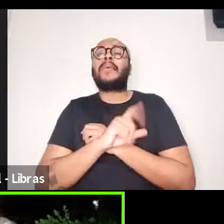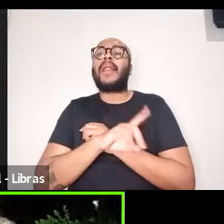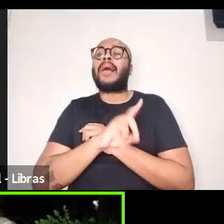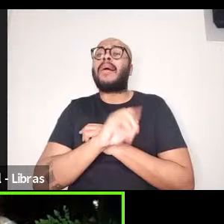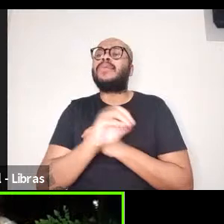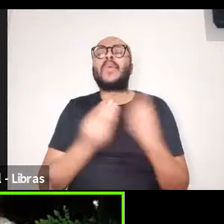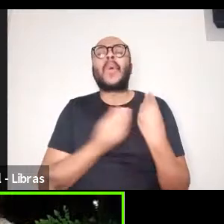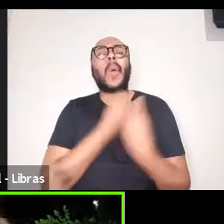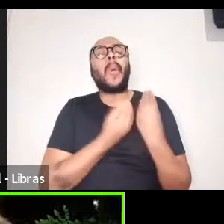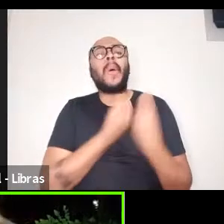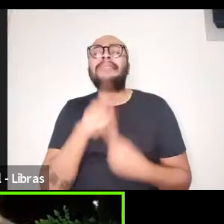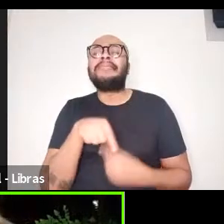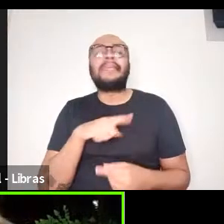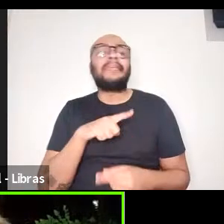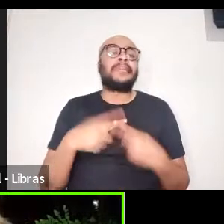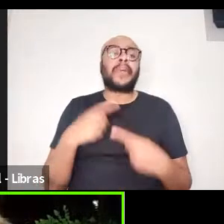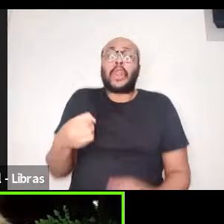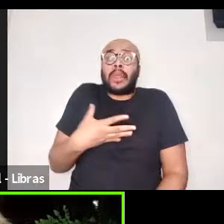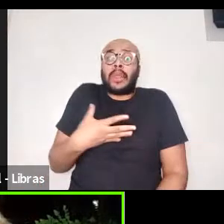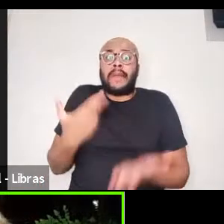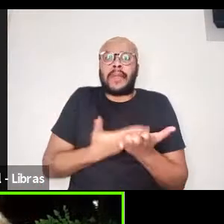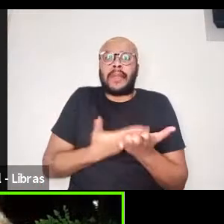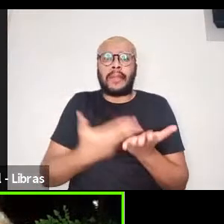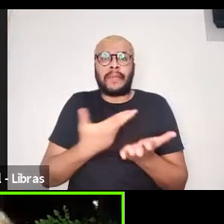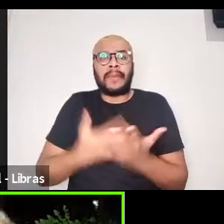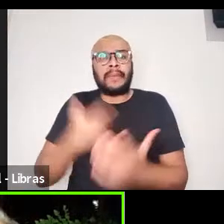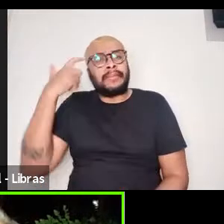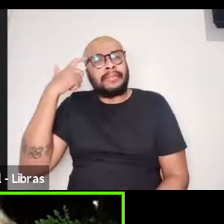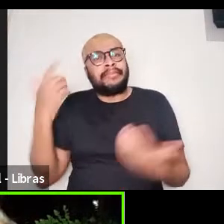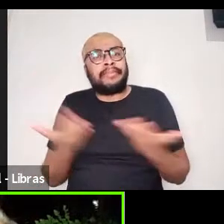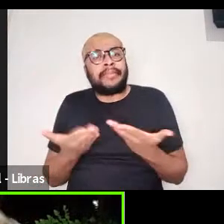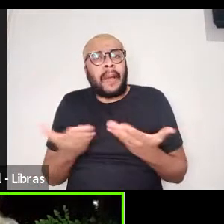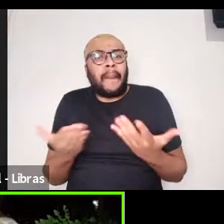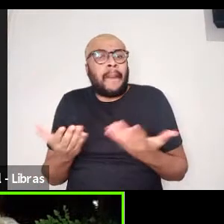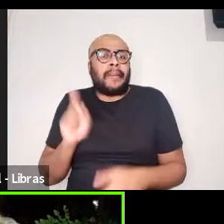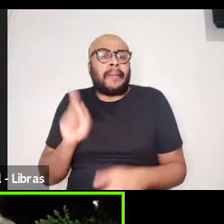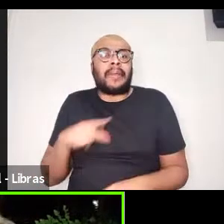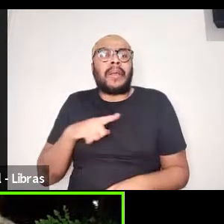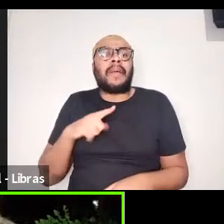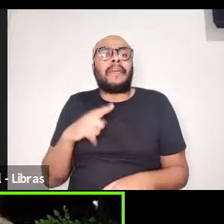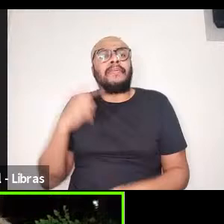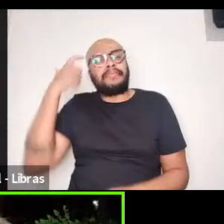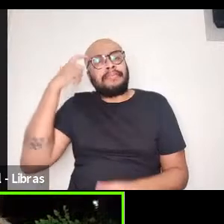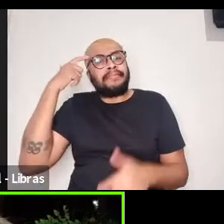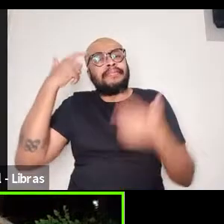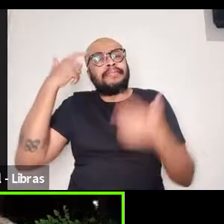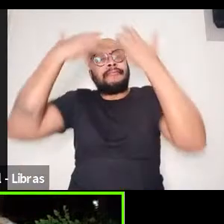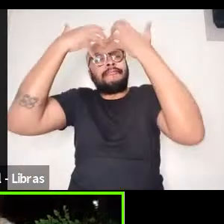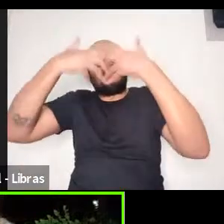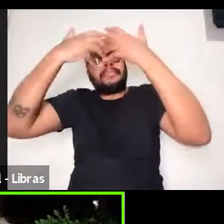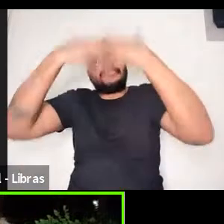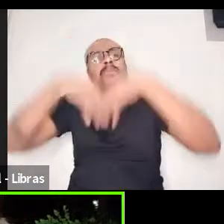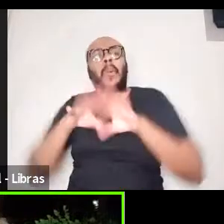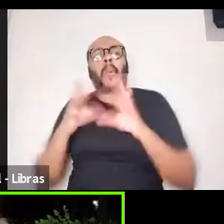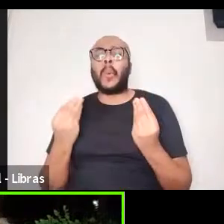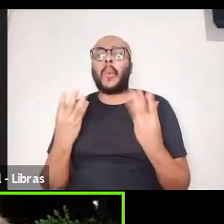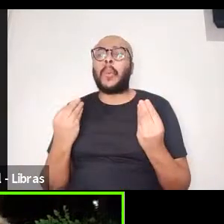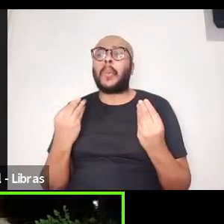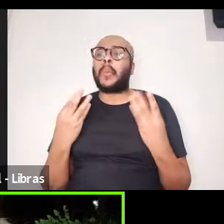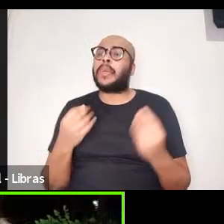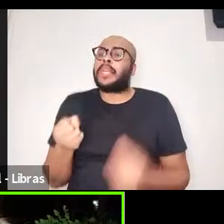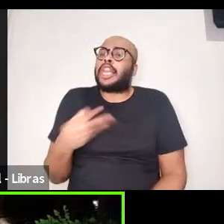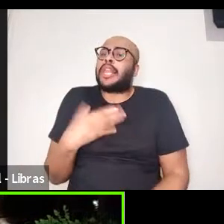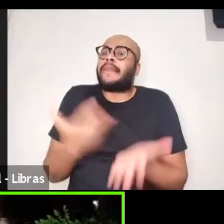tanto com as novas revistas, estou pensando também muitas revistas novas, nós temos no